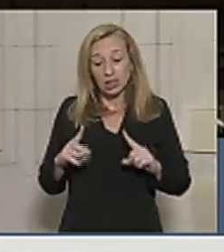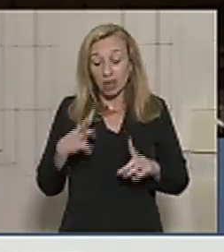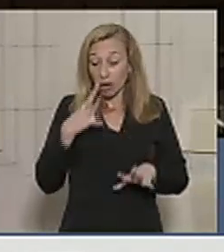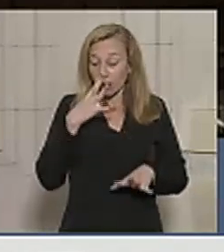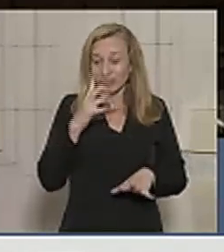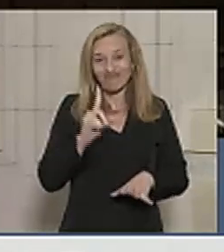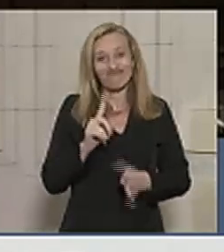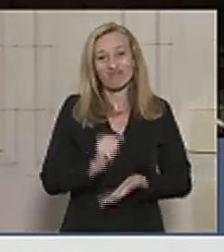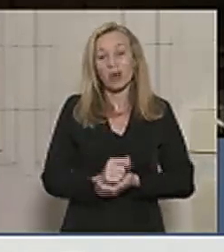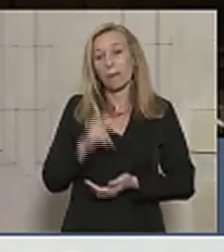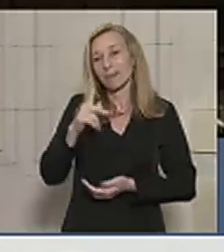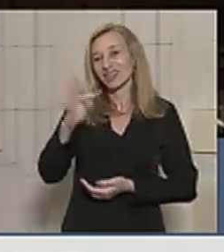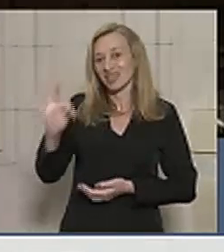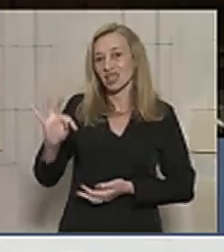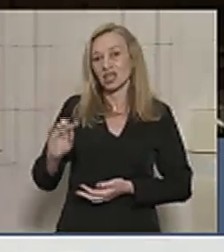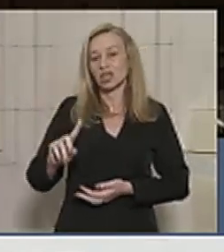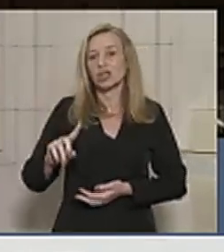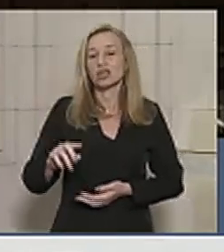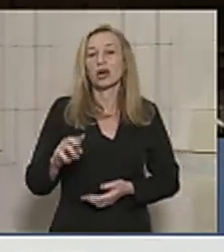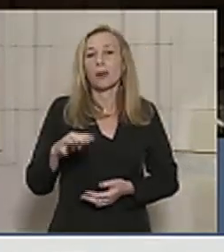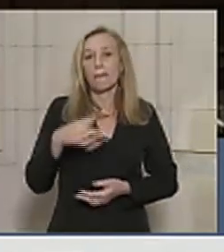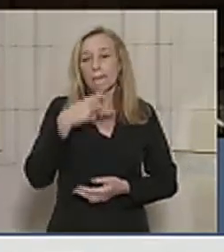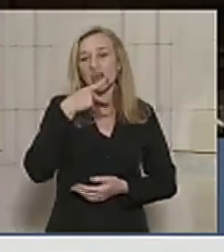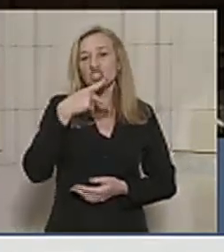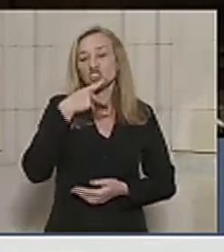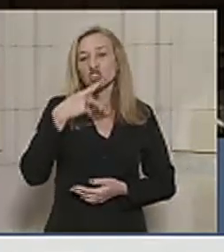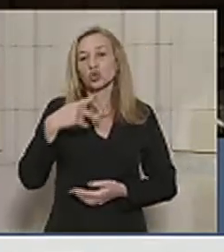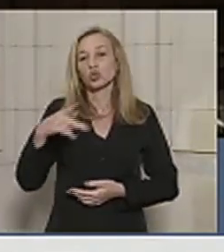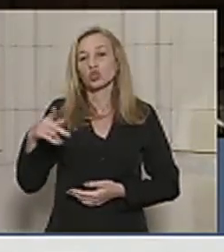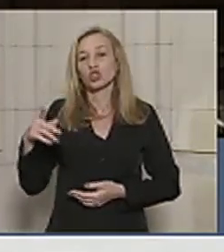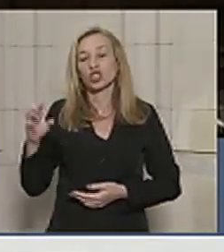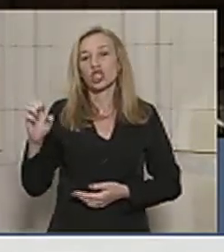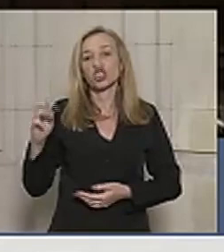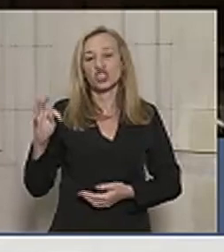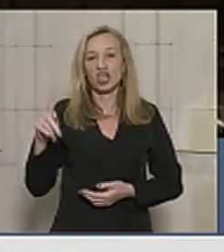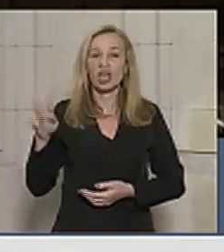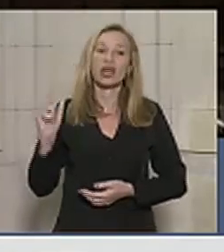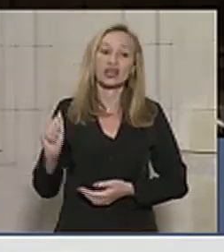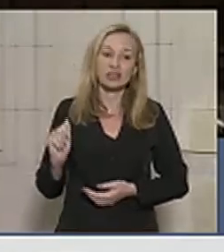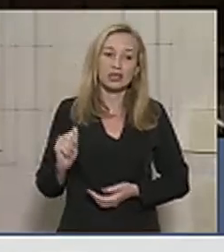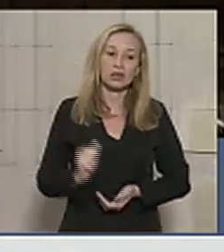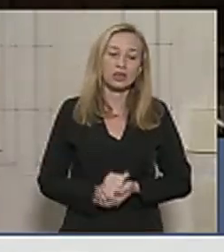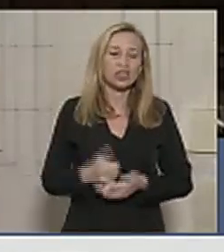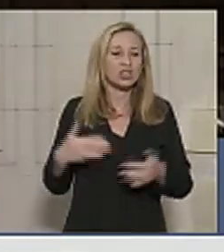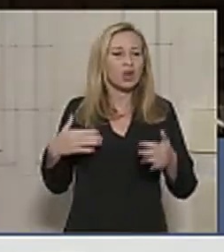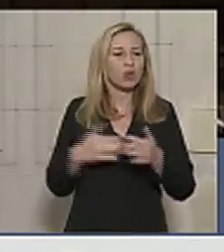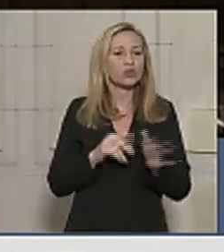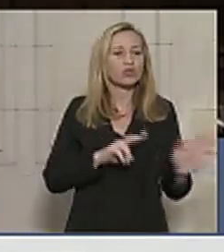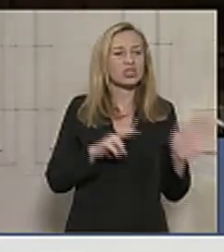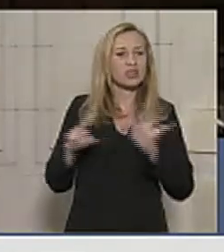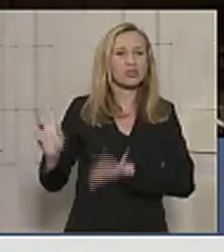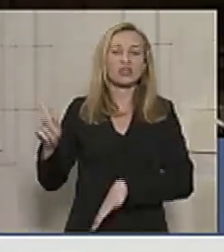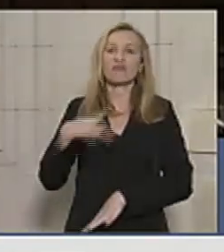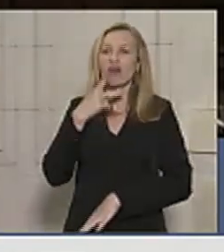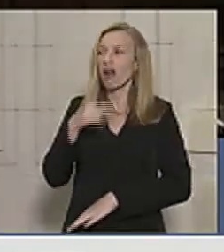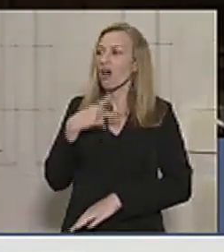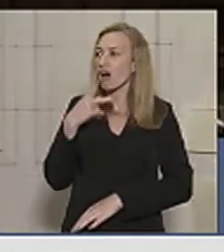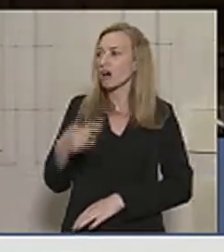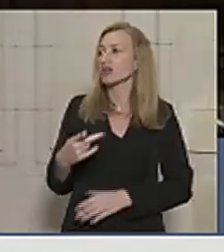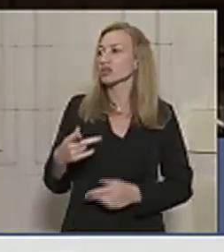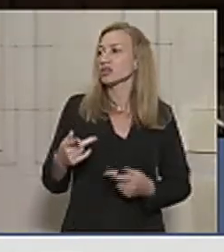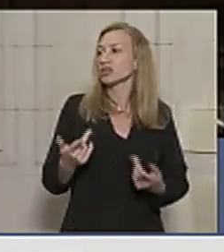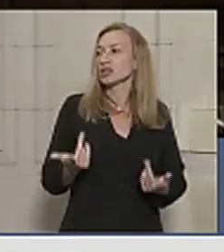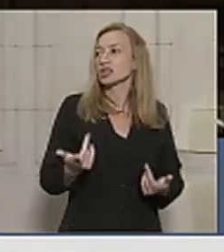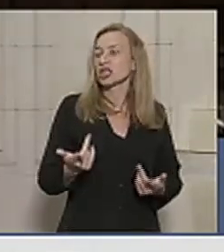O PT, esses partidos de esquerda, aqueles que estavam em cima do palanque na última semana protestando, talvez até